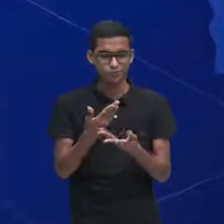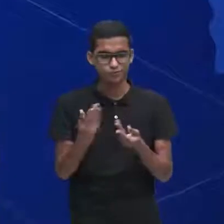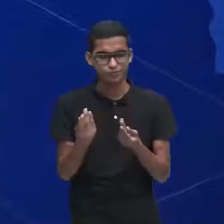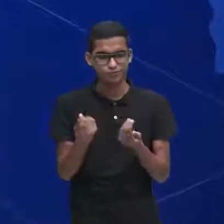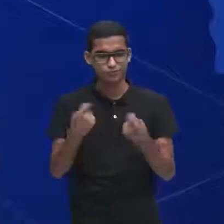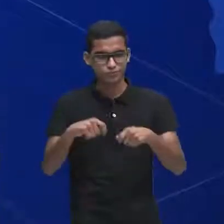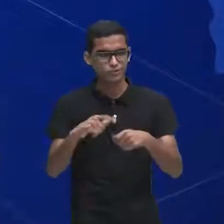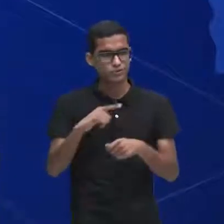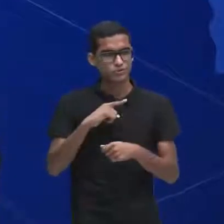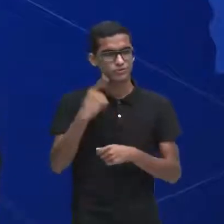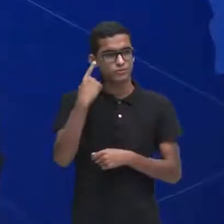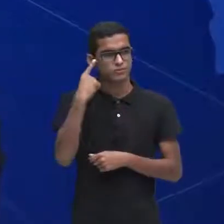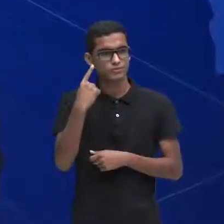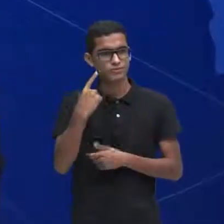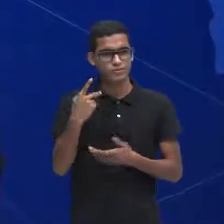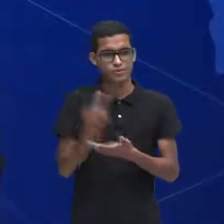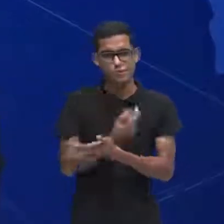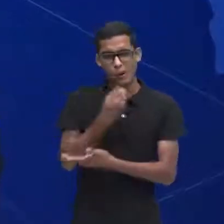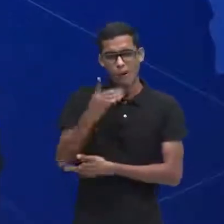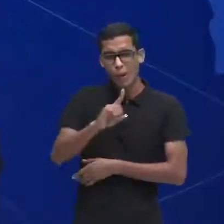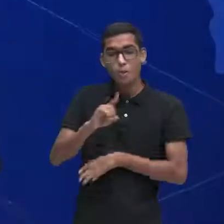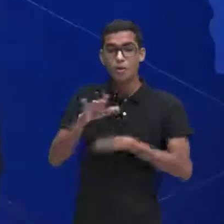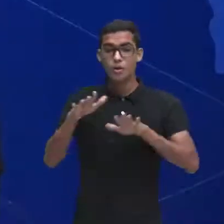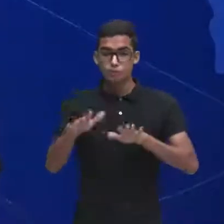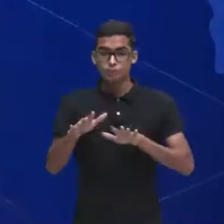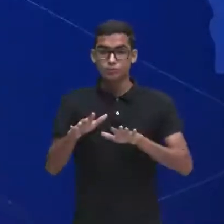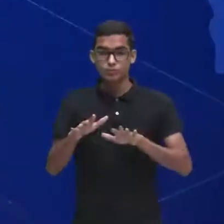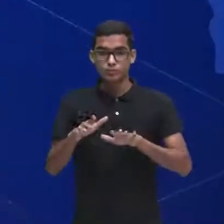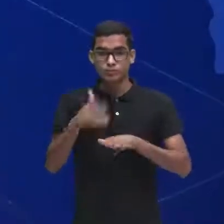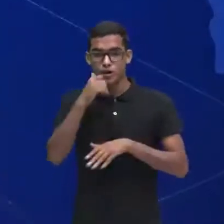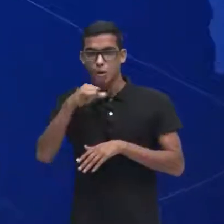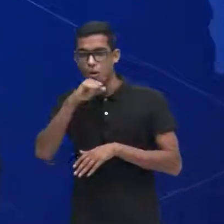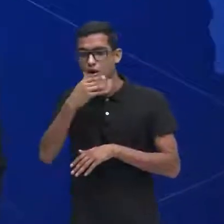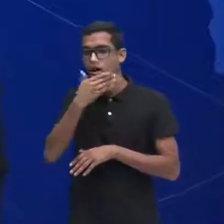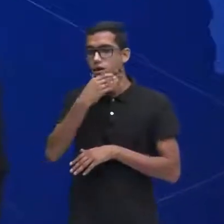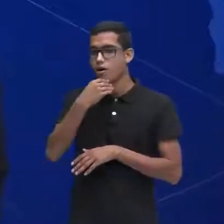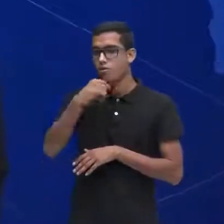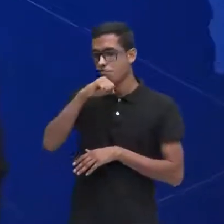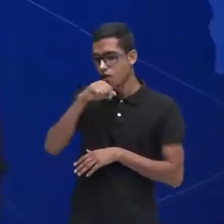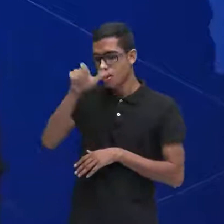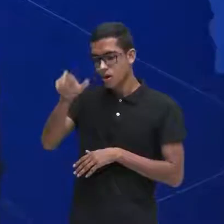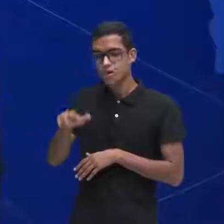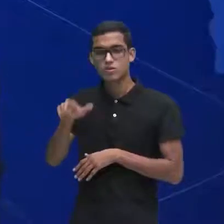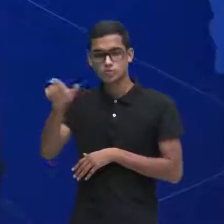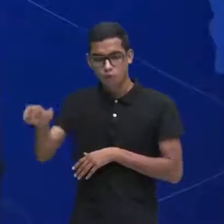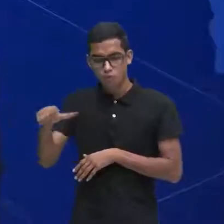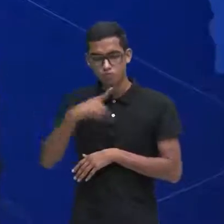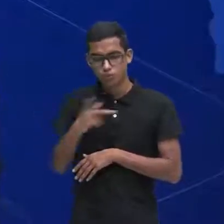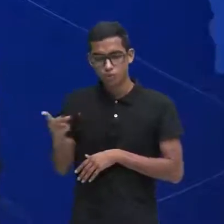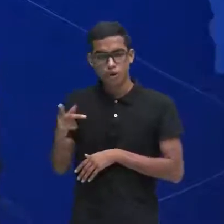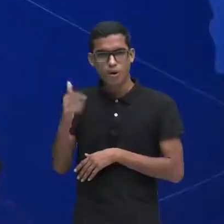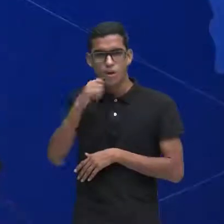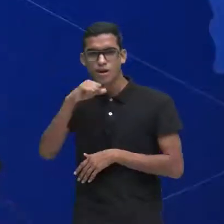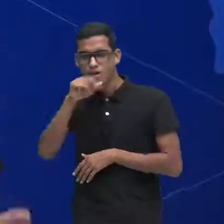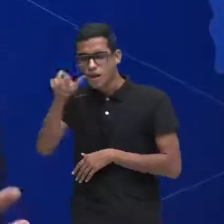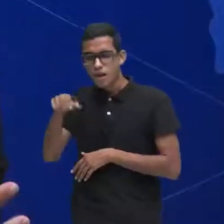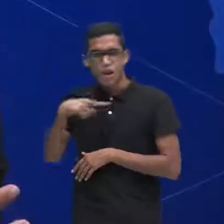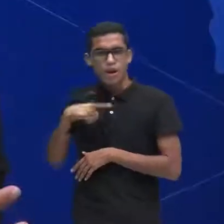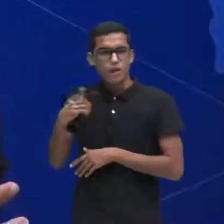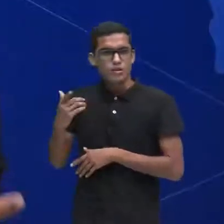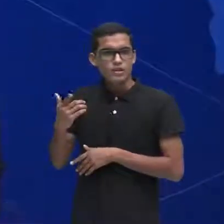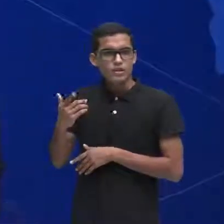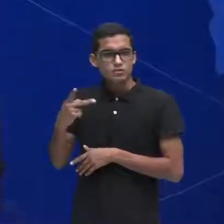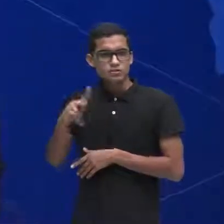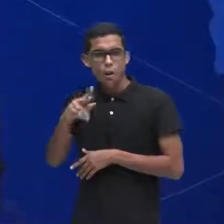entende que a tua mãe é uma pessoa ainda se construindo, que o fato dela ser sua mãe não faz com que ela esteja